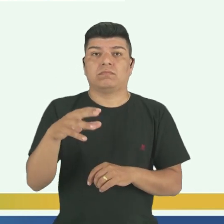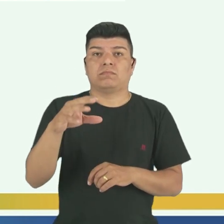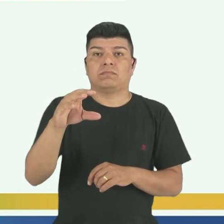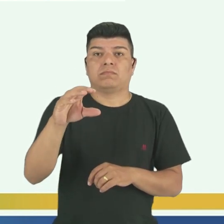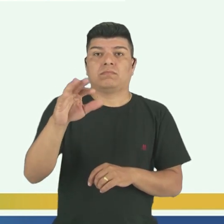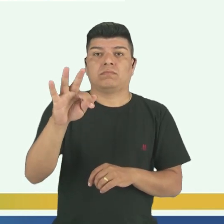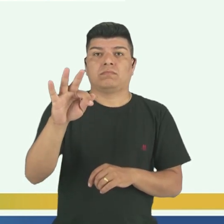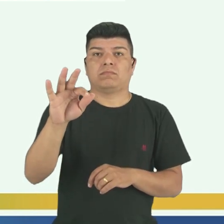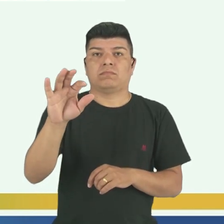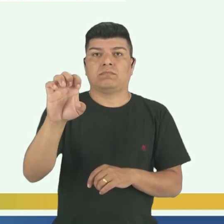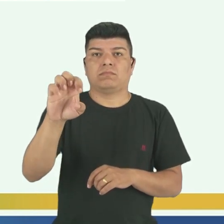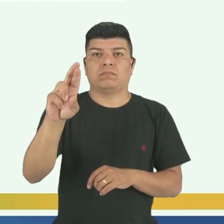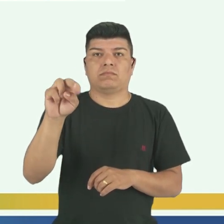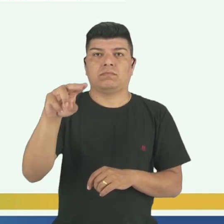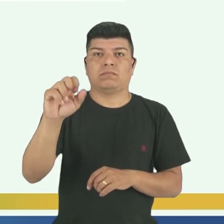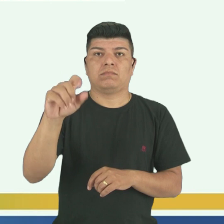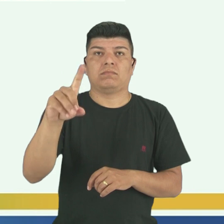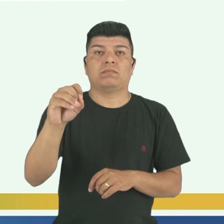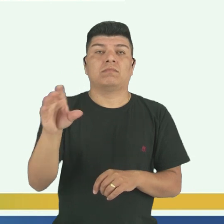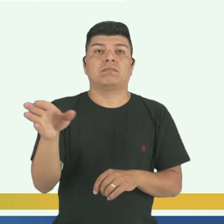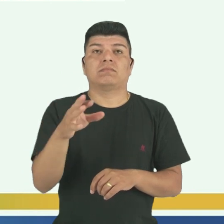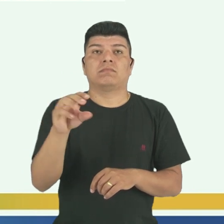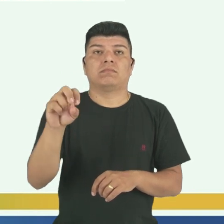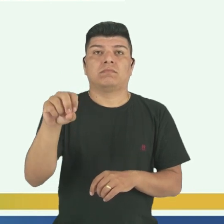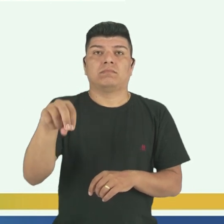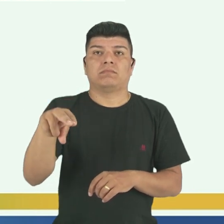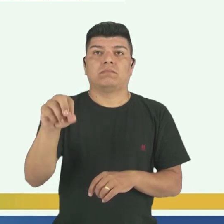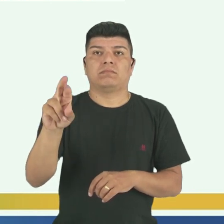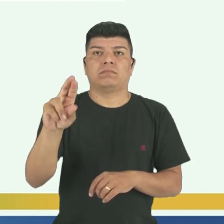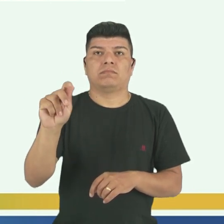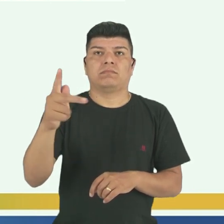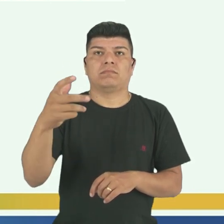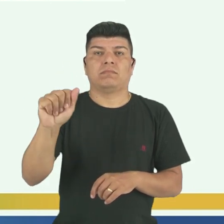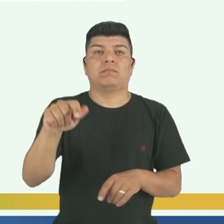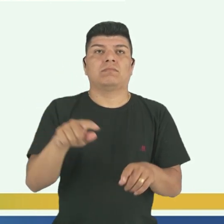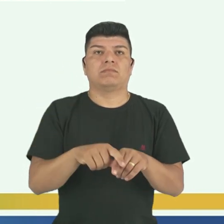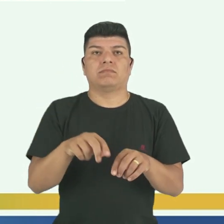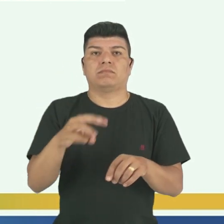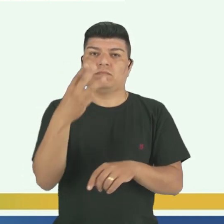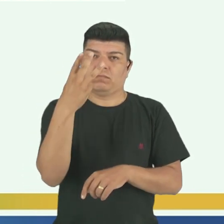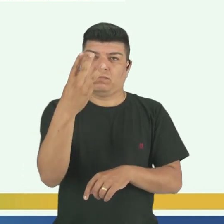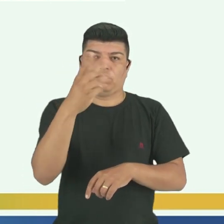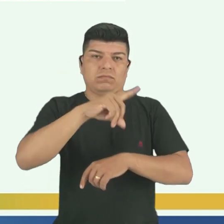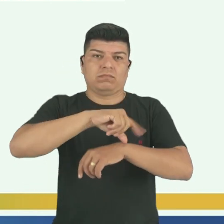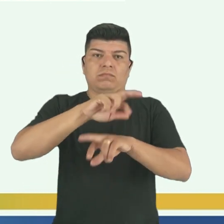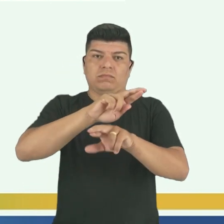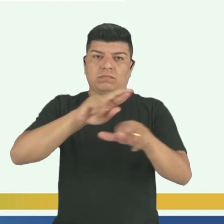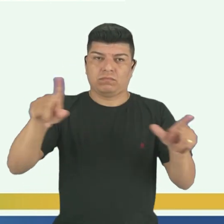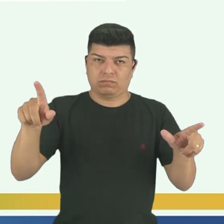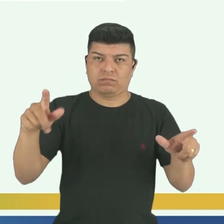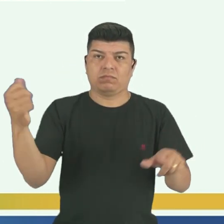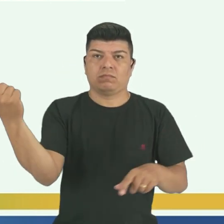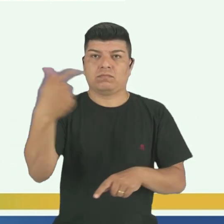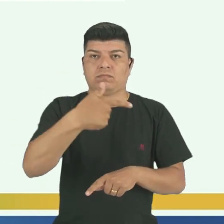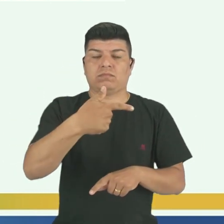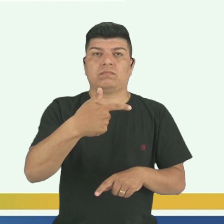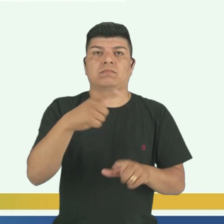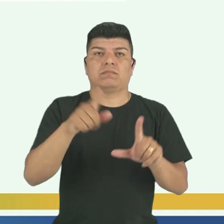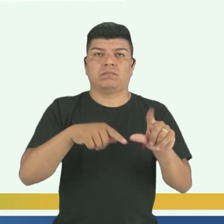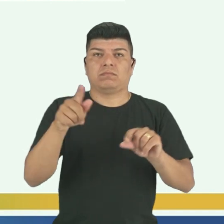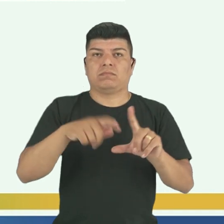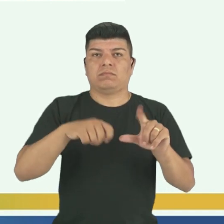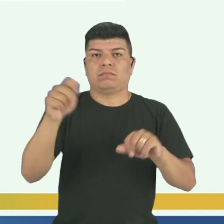tá? Você vai vendo aí. Aí, sim, tem 3 horas de diferença para a gente, tá? Enquanto no Acre vai ser 10